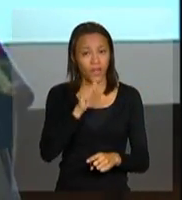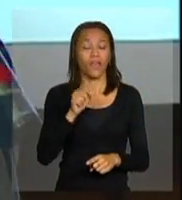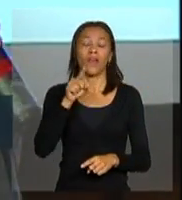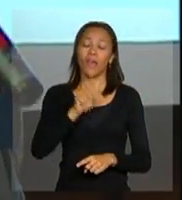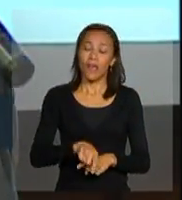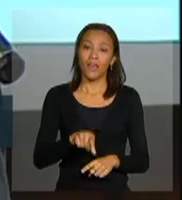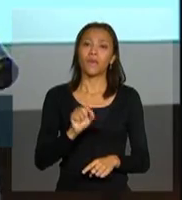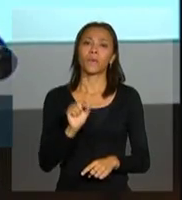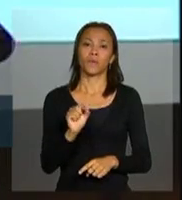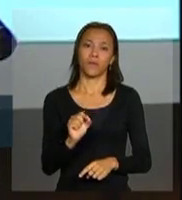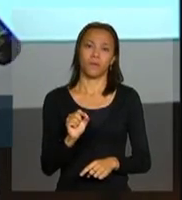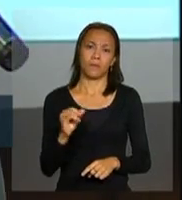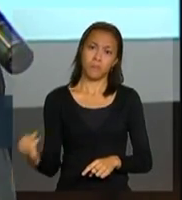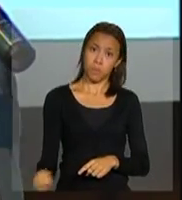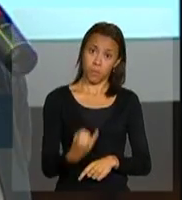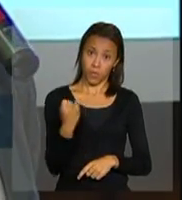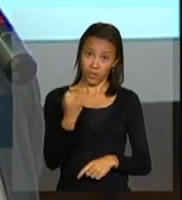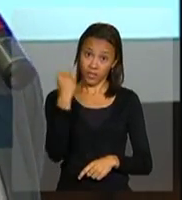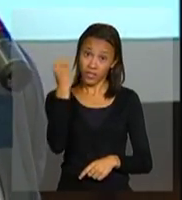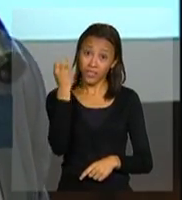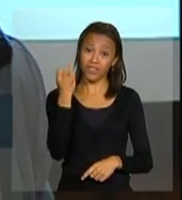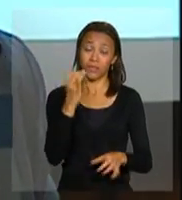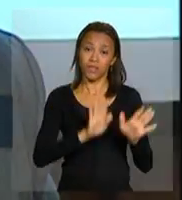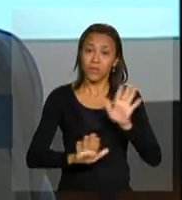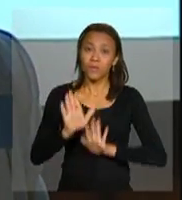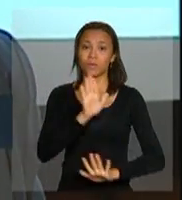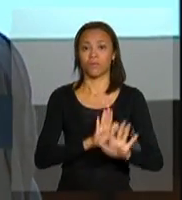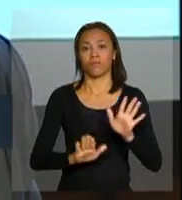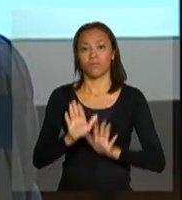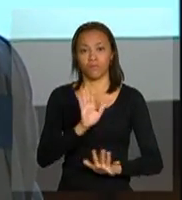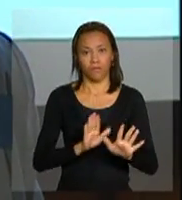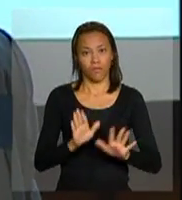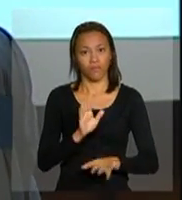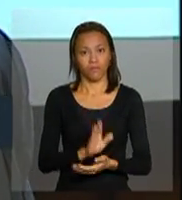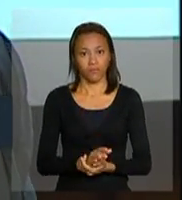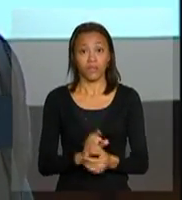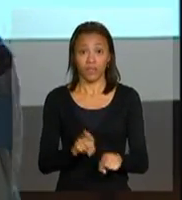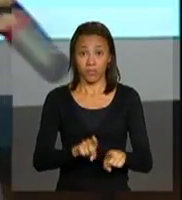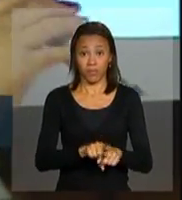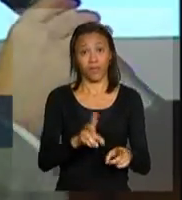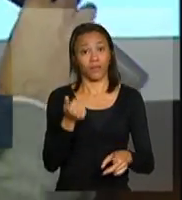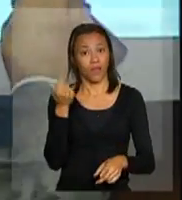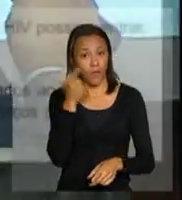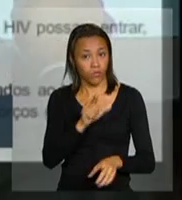importante para a vulnerabilidade acrescida à infecção pelo HIV.